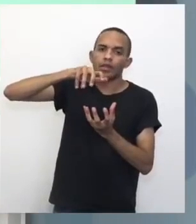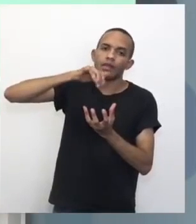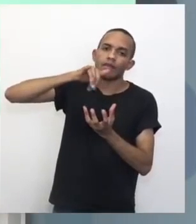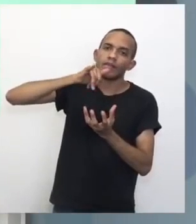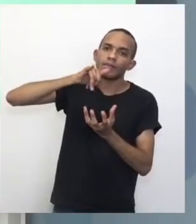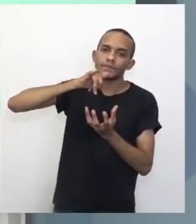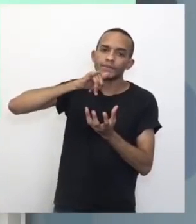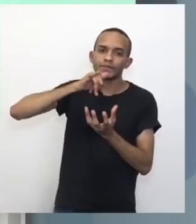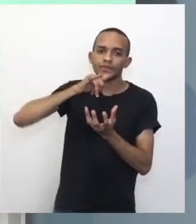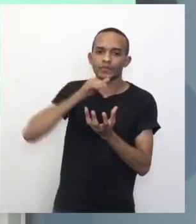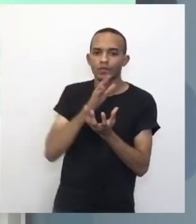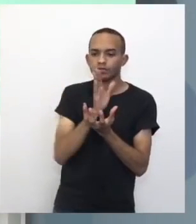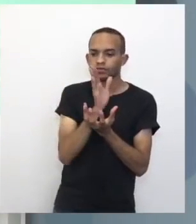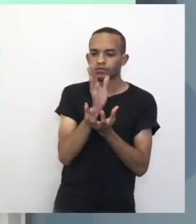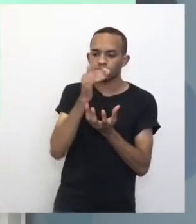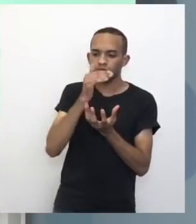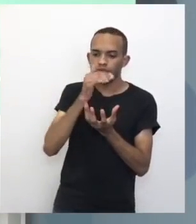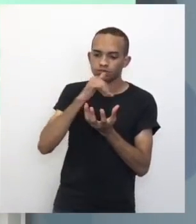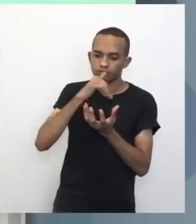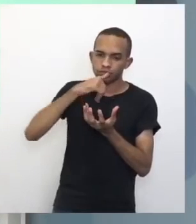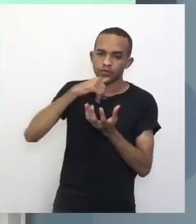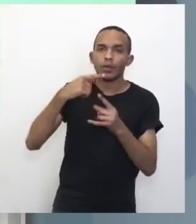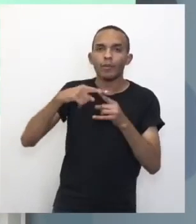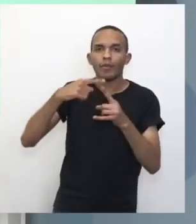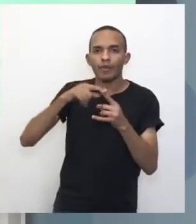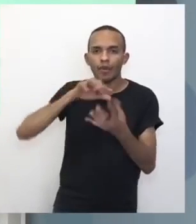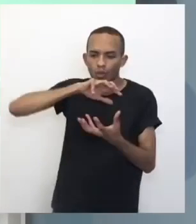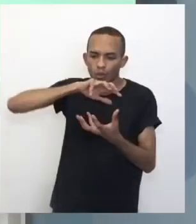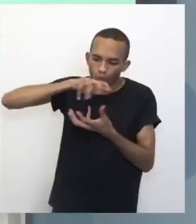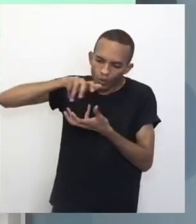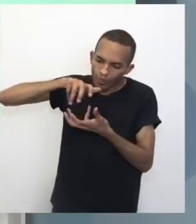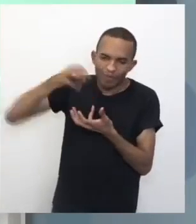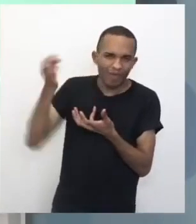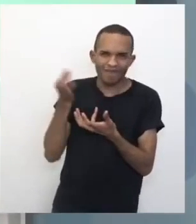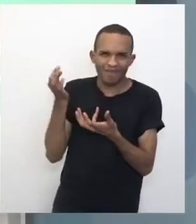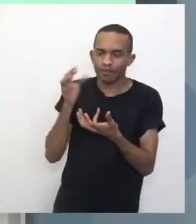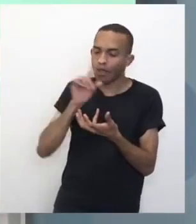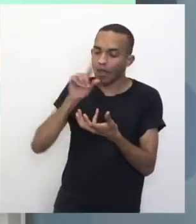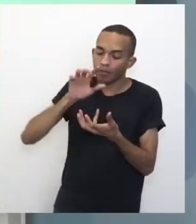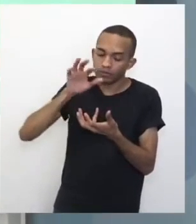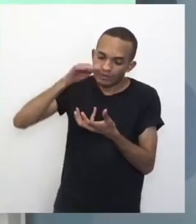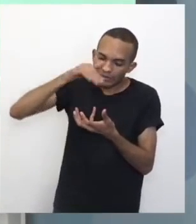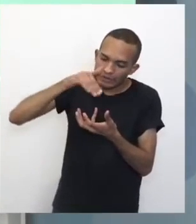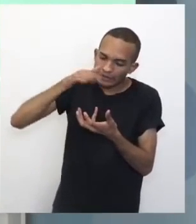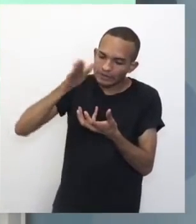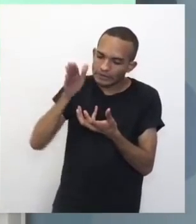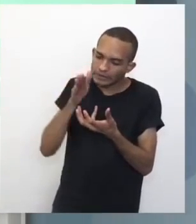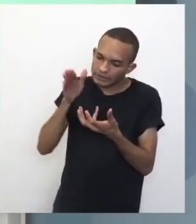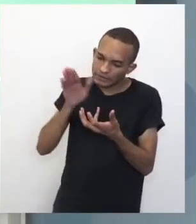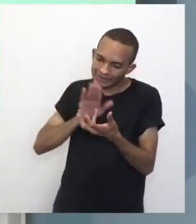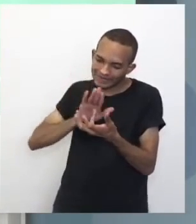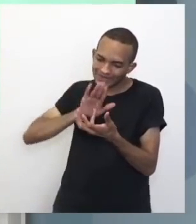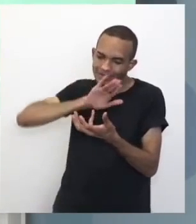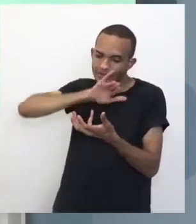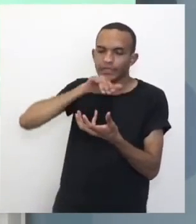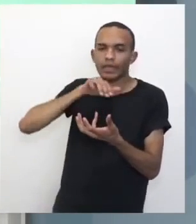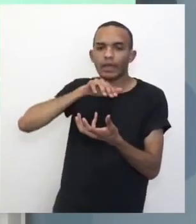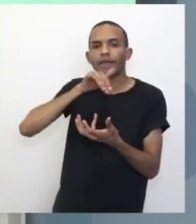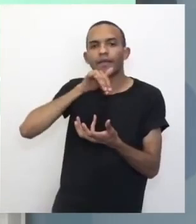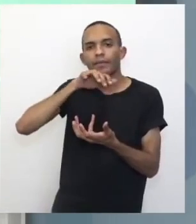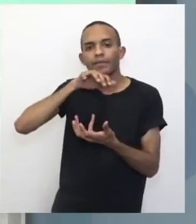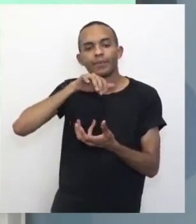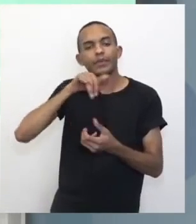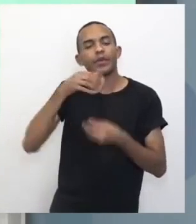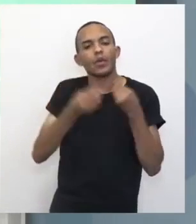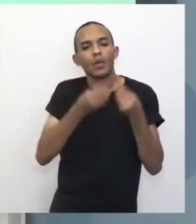ângulo. Porque a Terra é achatada, né? Ela vai fechando, né? Isso. Nós vamos mudando esse ângulo. Legal. Pensa assim, como